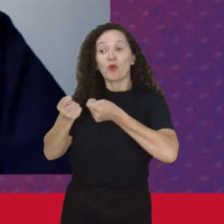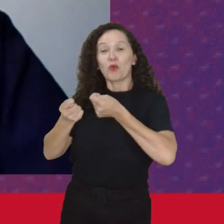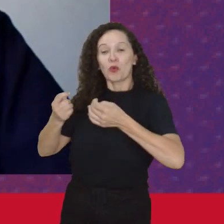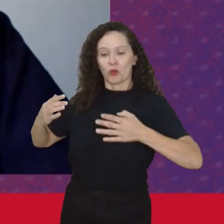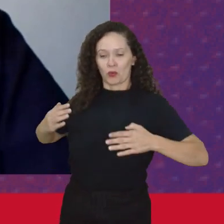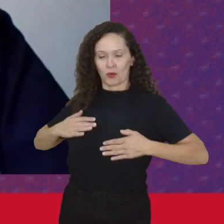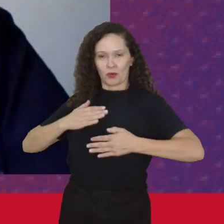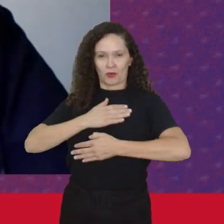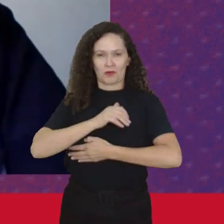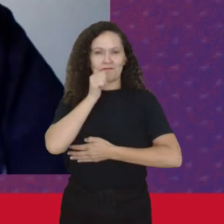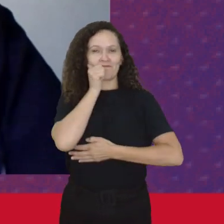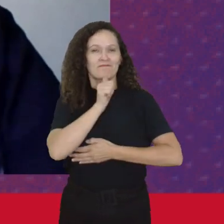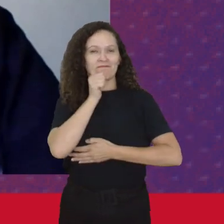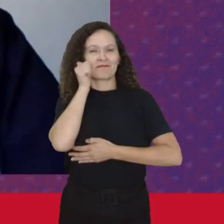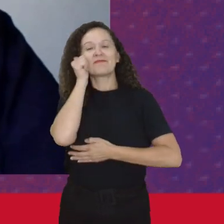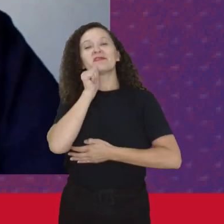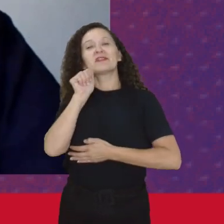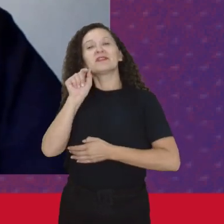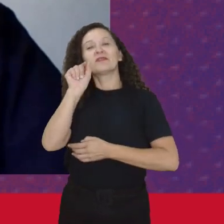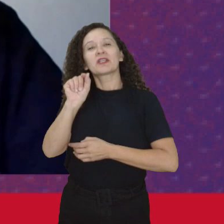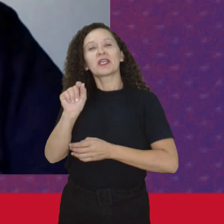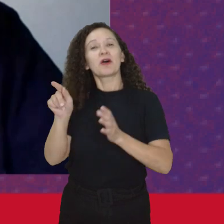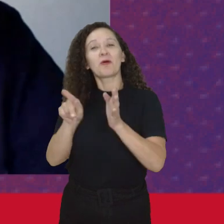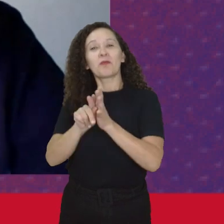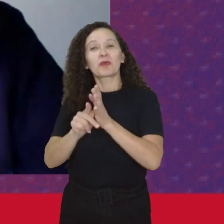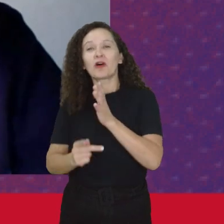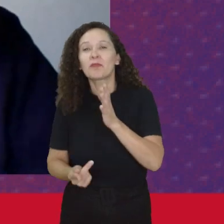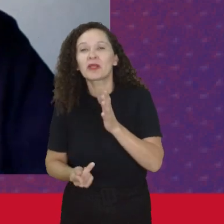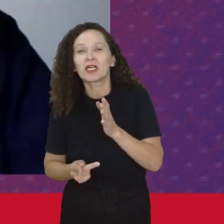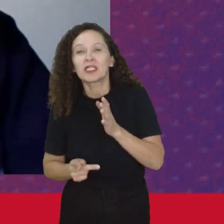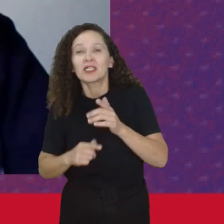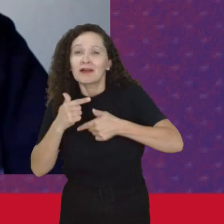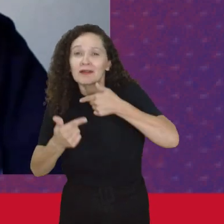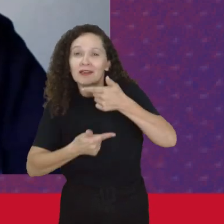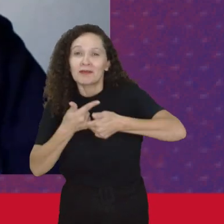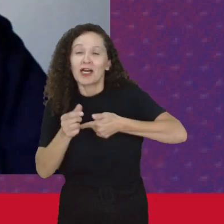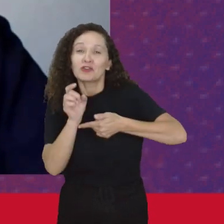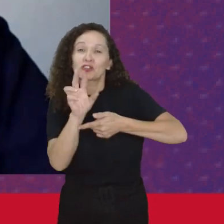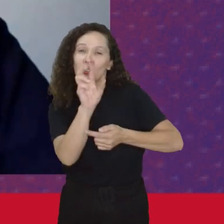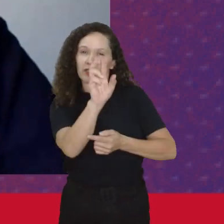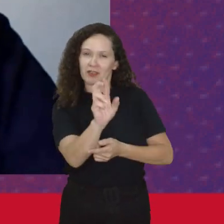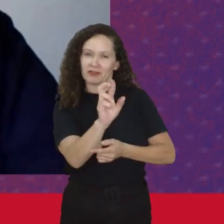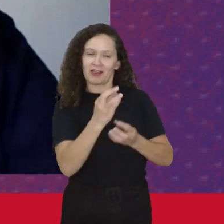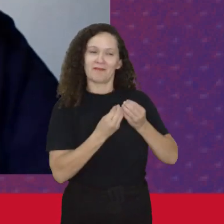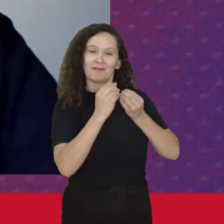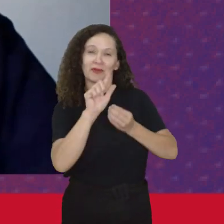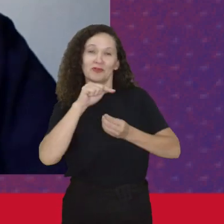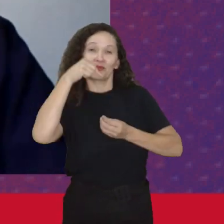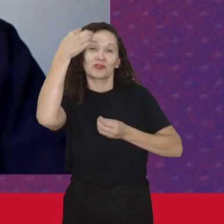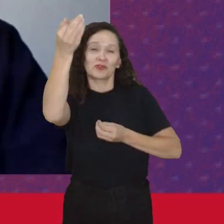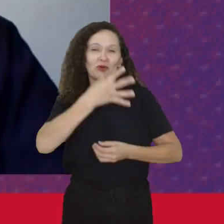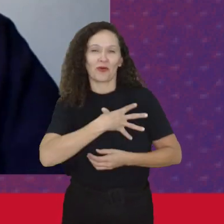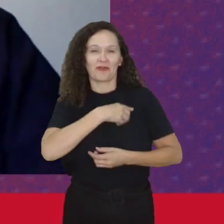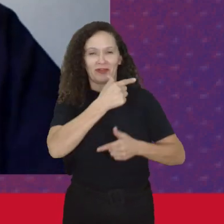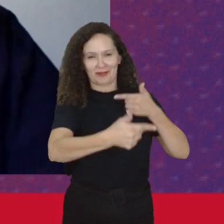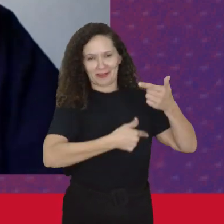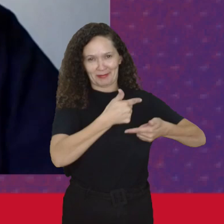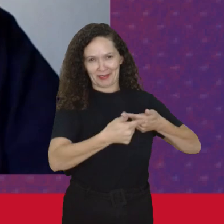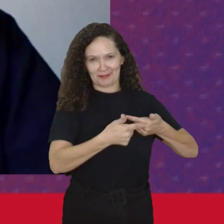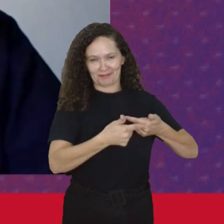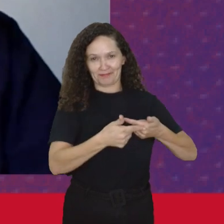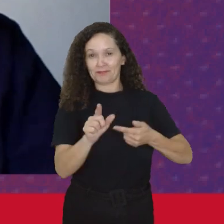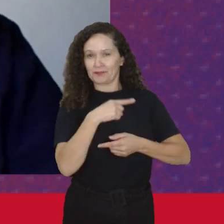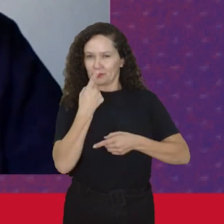mulheres E as mulheres sendo consideradas Como produtoras da força de trabalho Isso é muito importante Para a gente pensar o seguinte Quando nós estamos